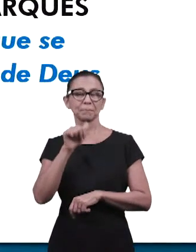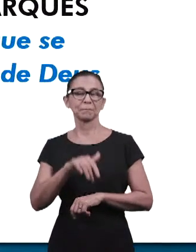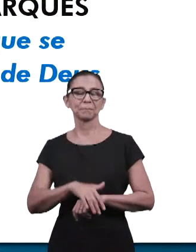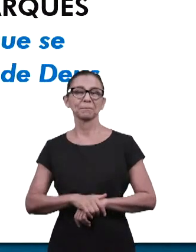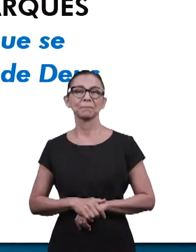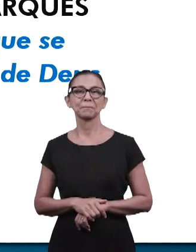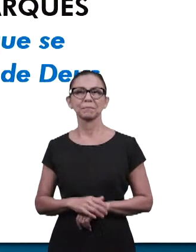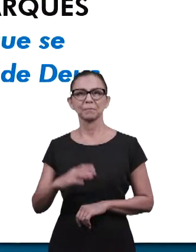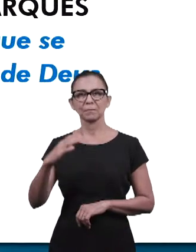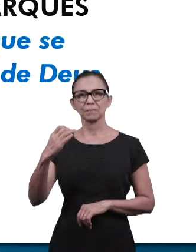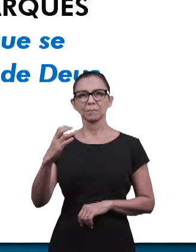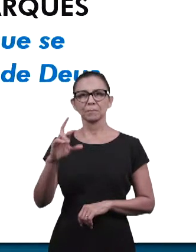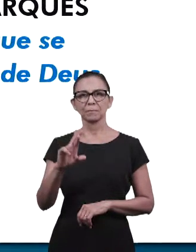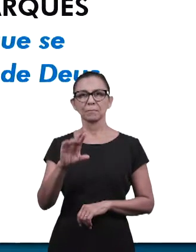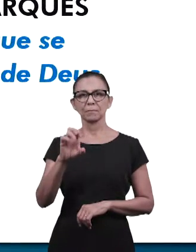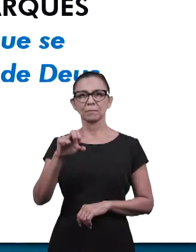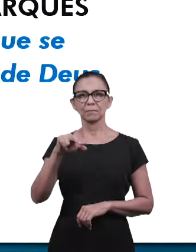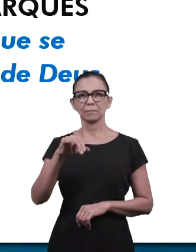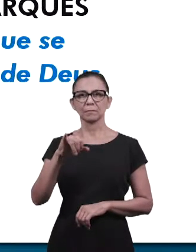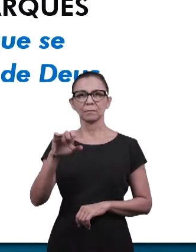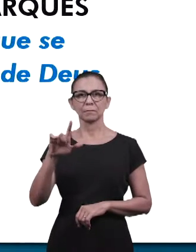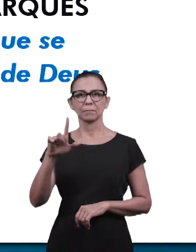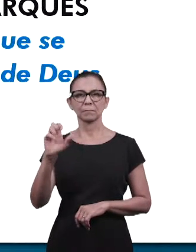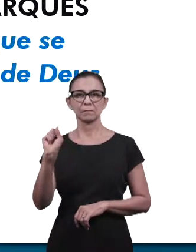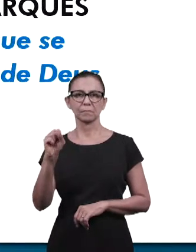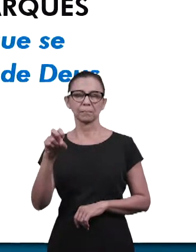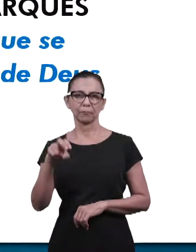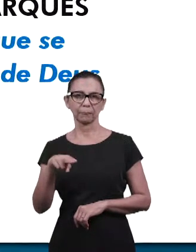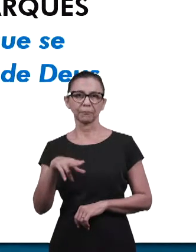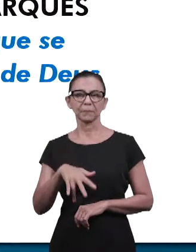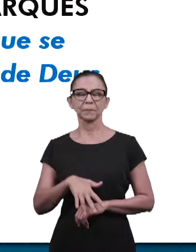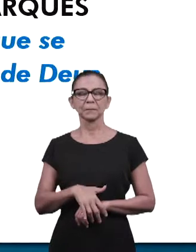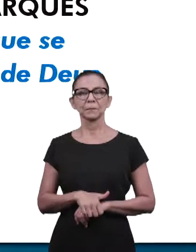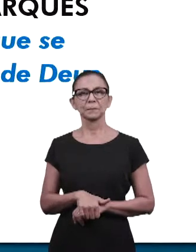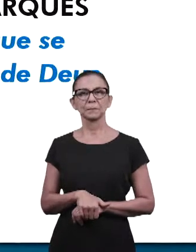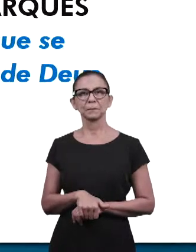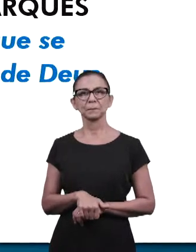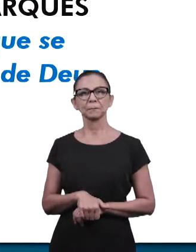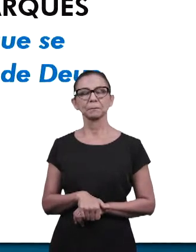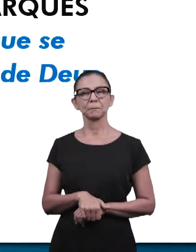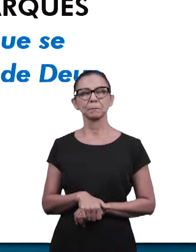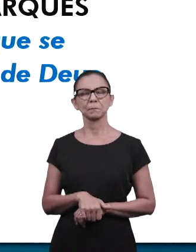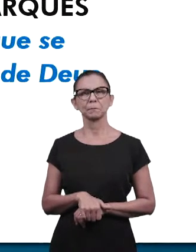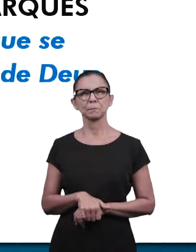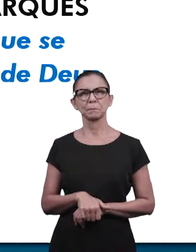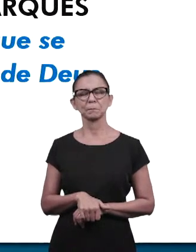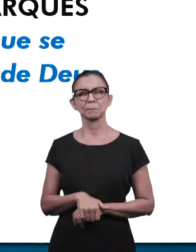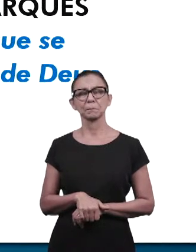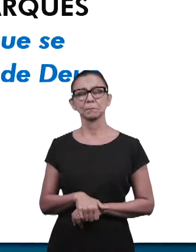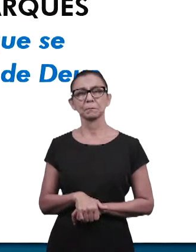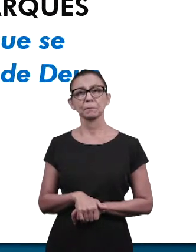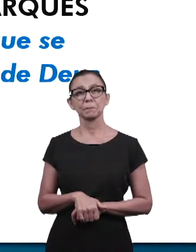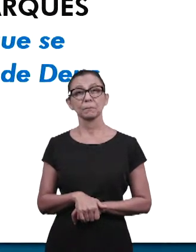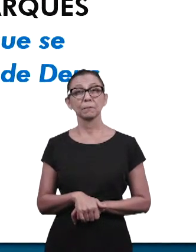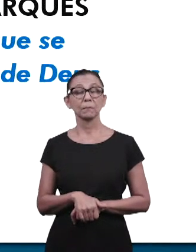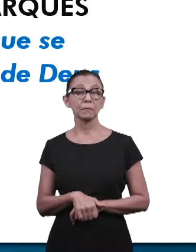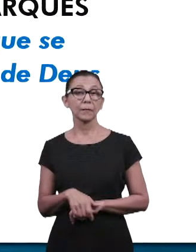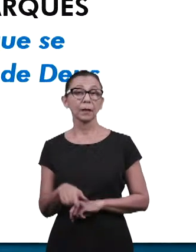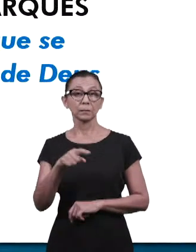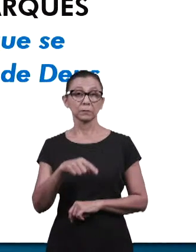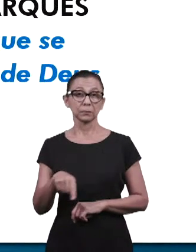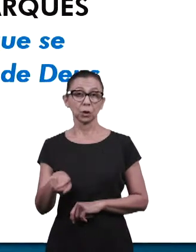Crenilson Gomes Guimarães, da igreja em Marquês de Tamandaré, no estado Alagoas. Ele escreveu dizendo assim,